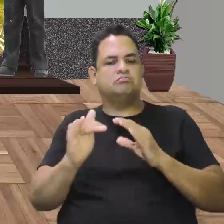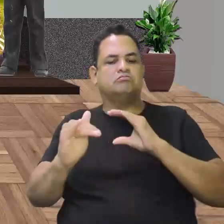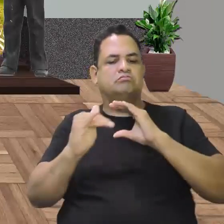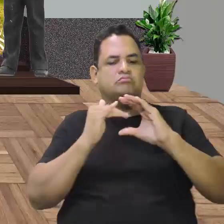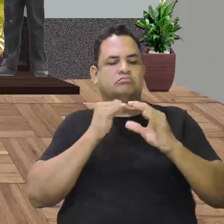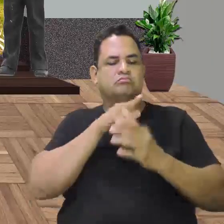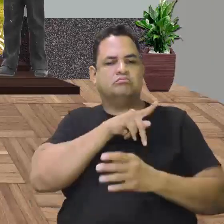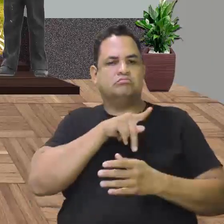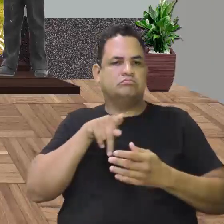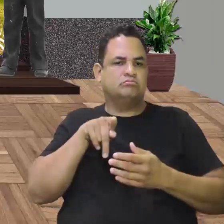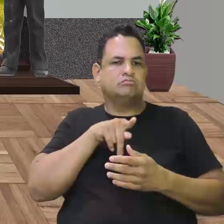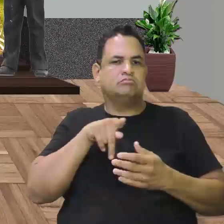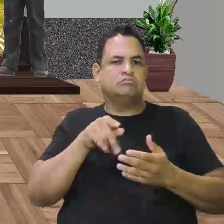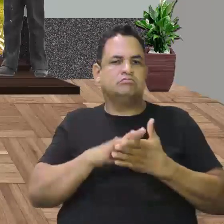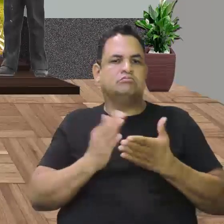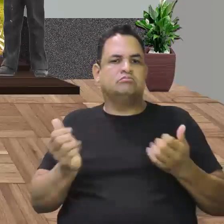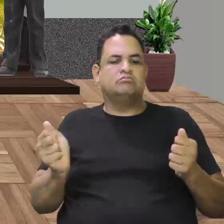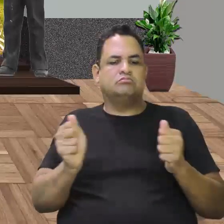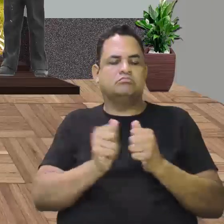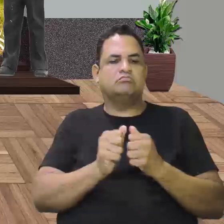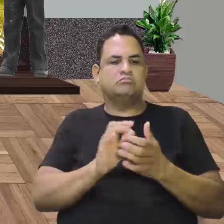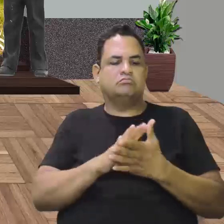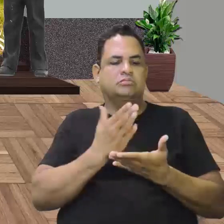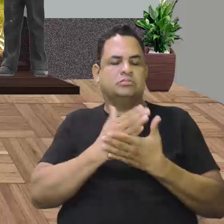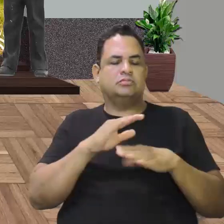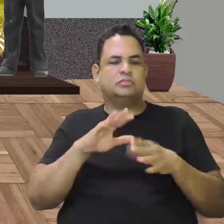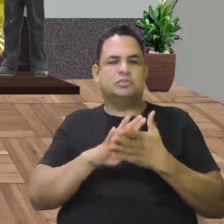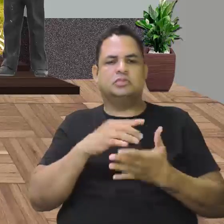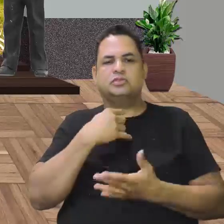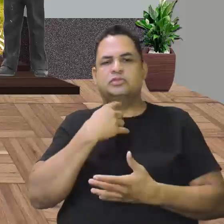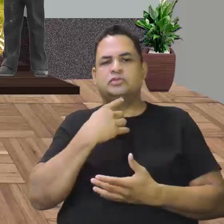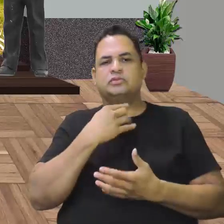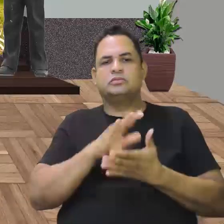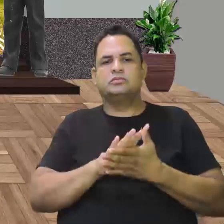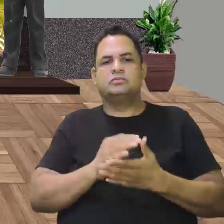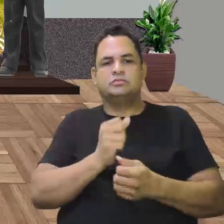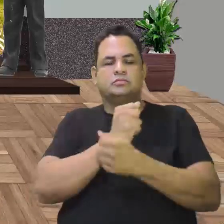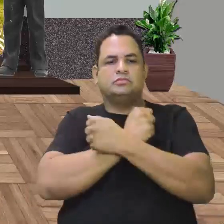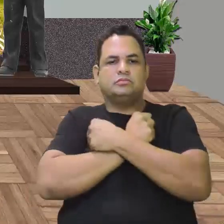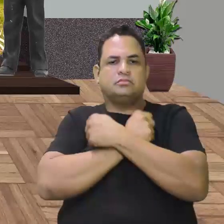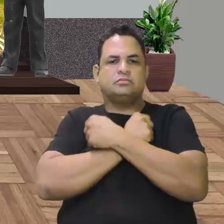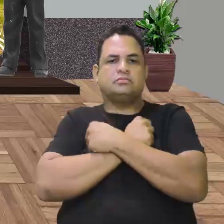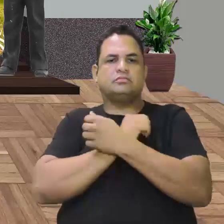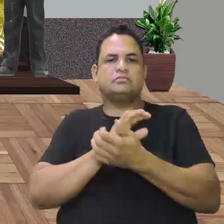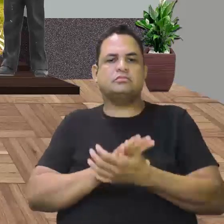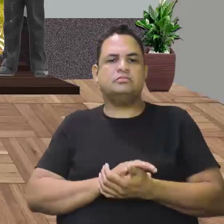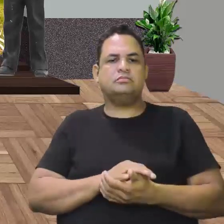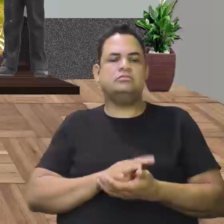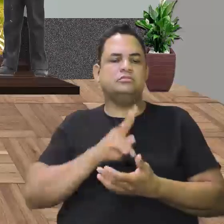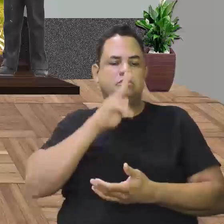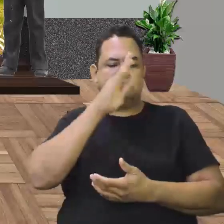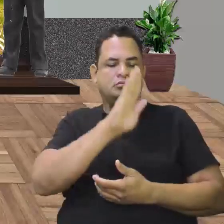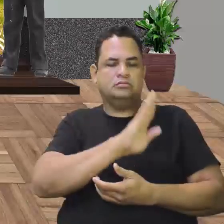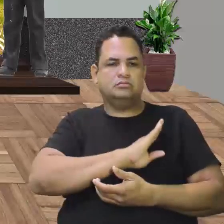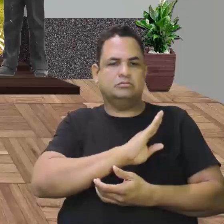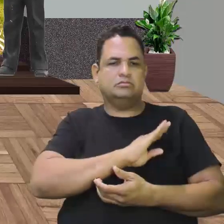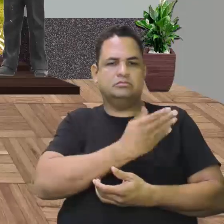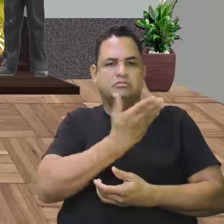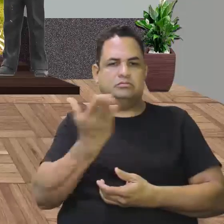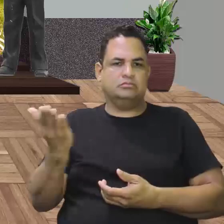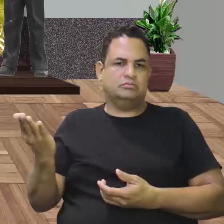no chat, tá bom? Estamos aqui para tirar qualquer dúvida de vocês. Um grande abraço e força no coração de vocês.